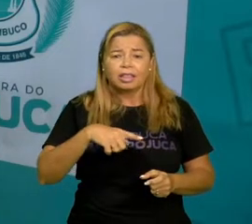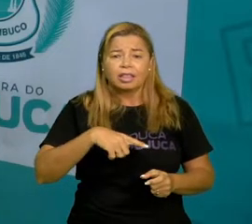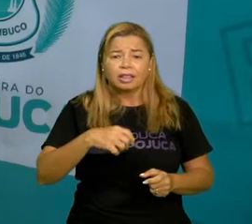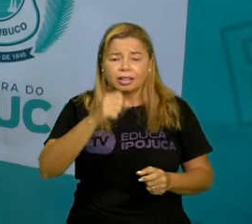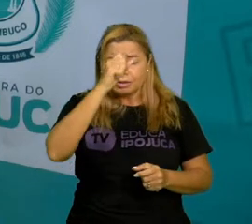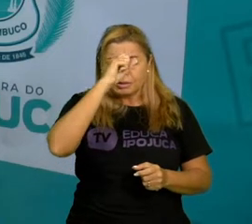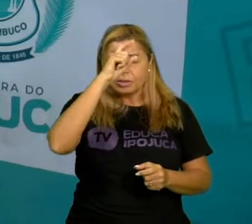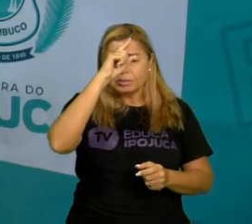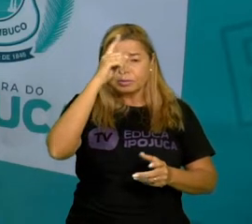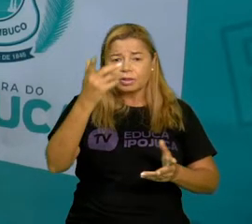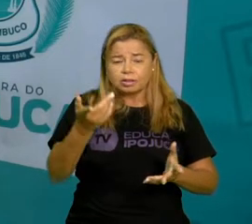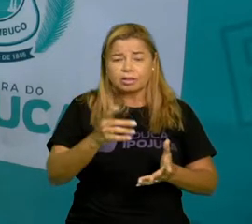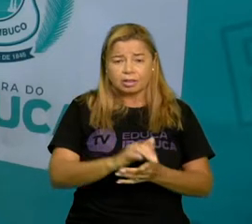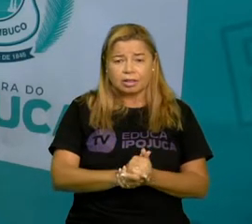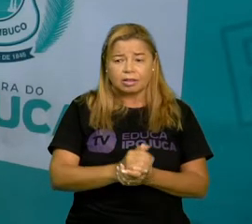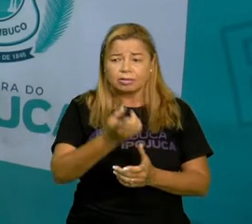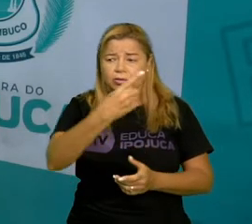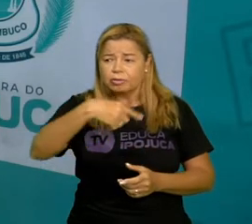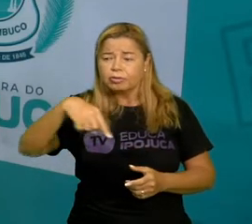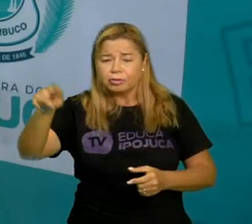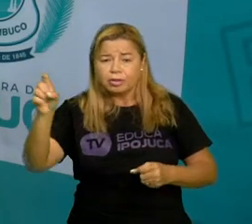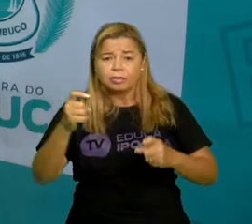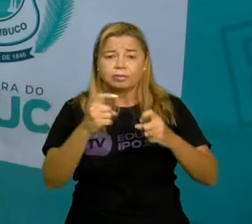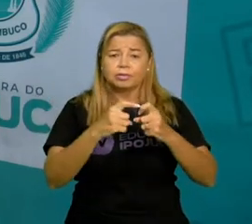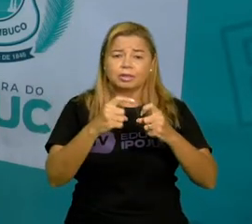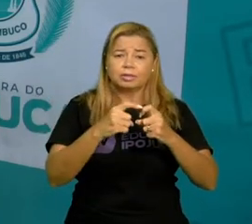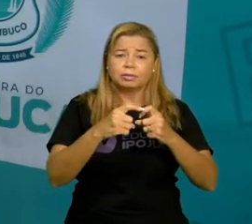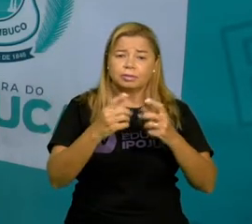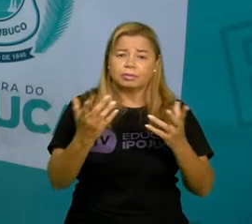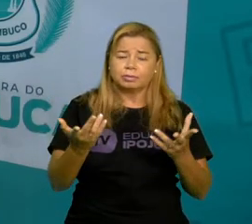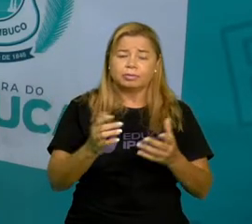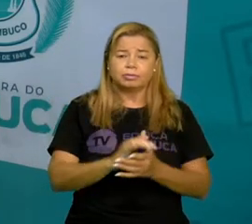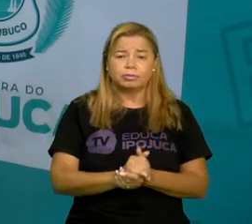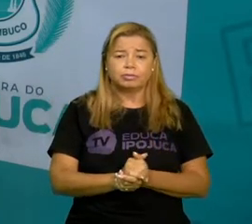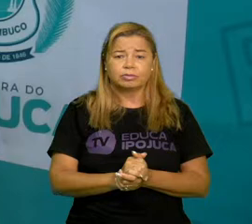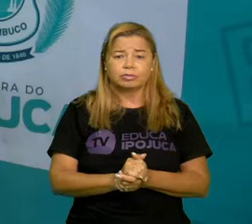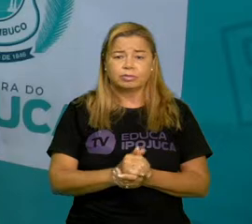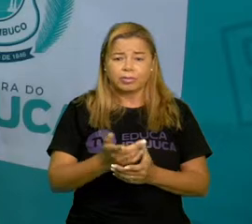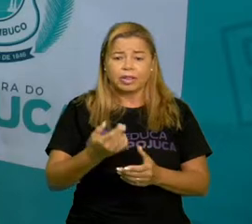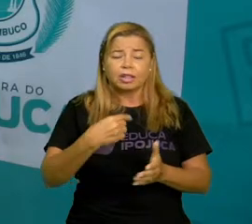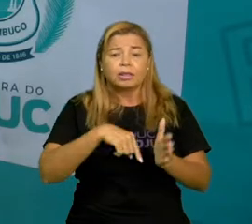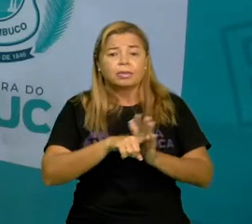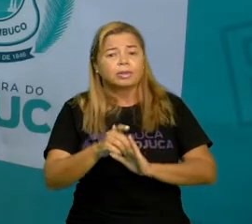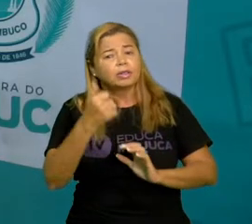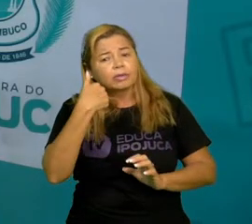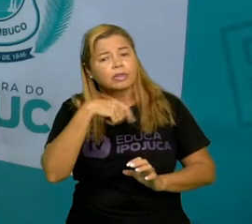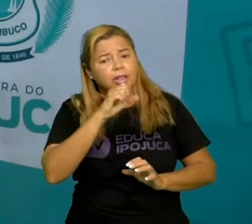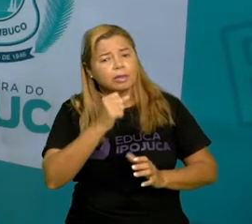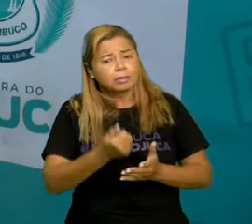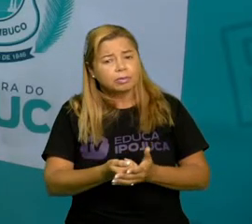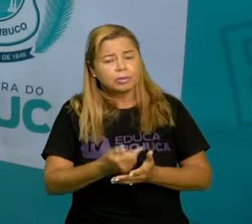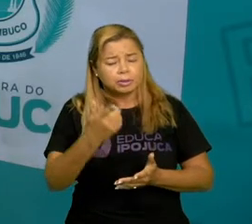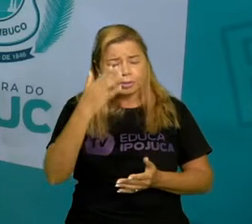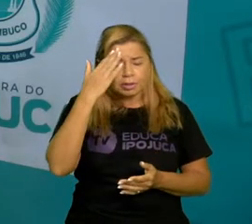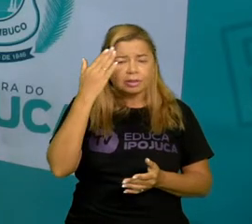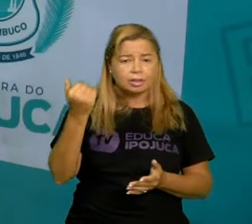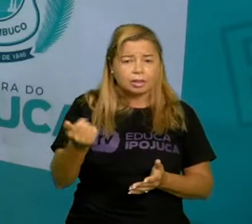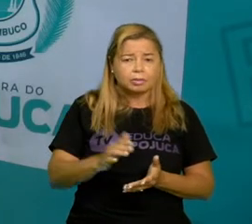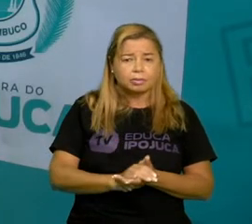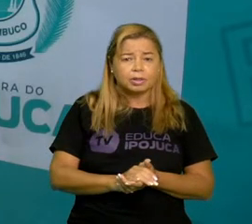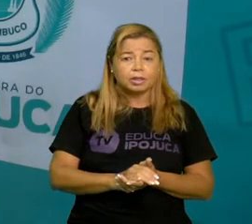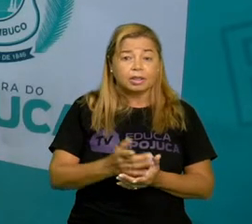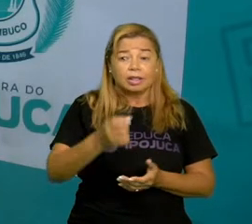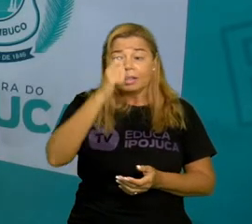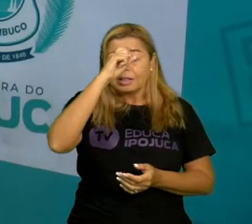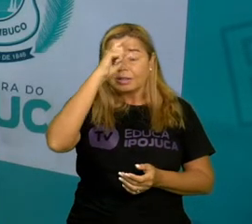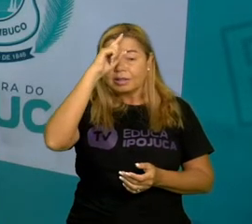se ela sabe se as grávidas vão para o médico, se todas elas têm direito e acesso aos médicos, né? Há um hospital de qualidade quando